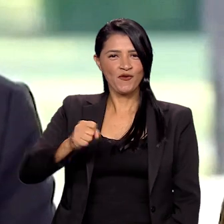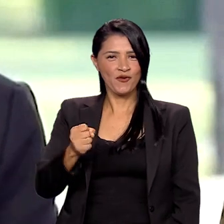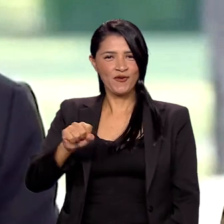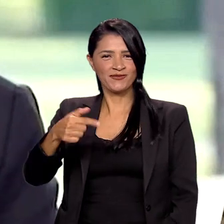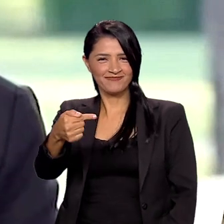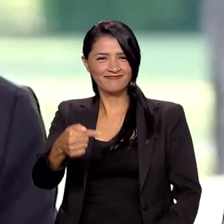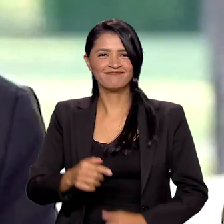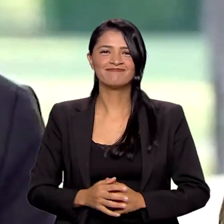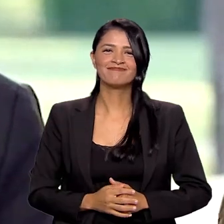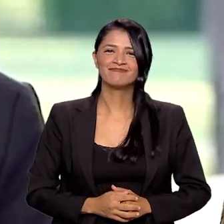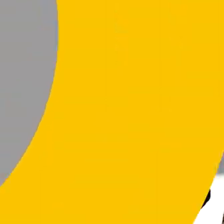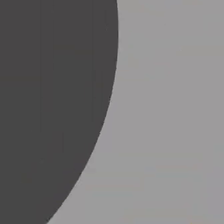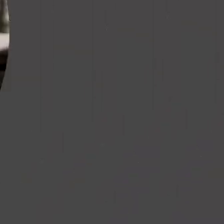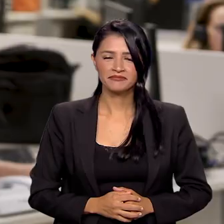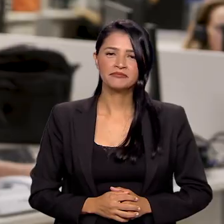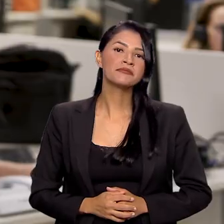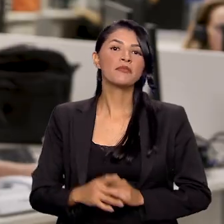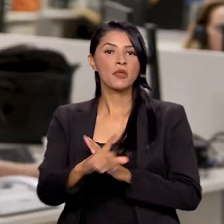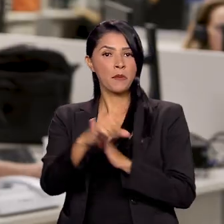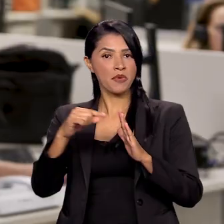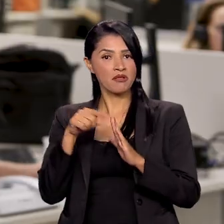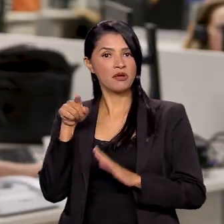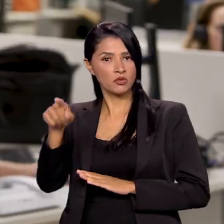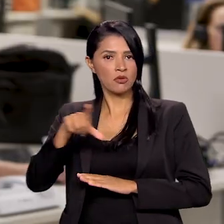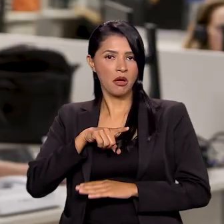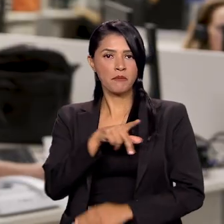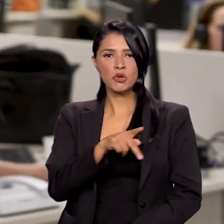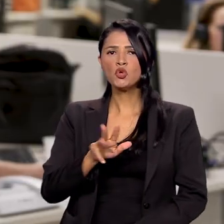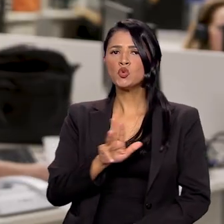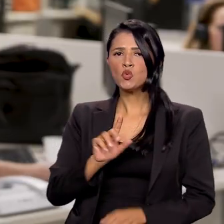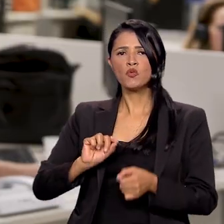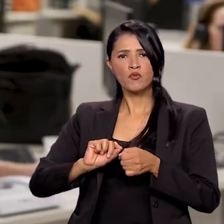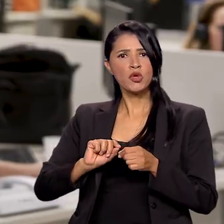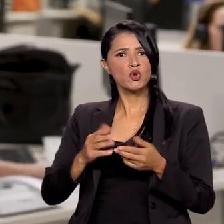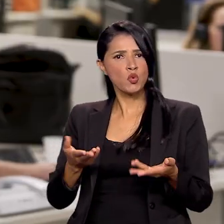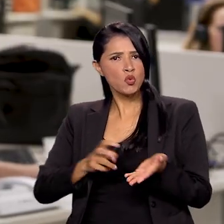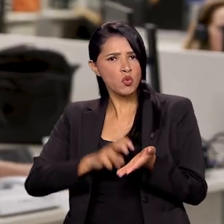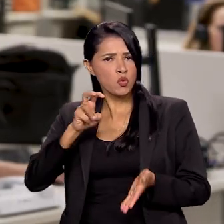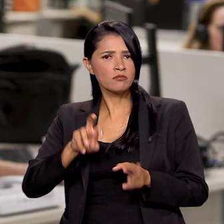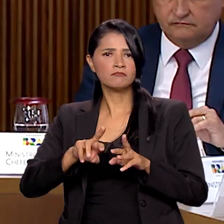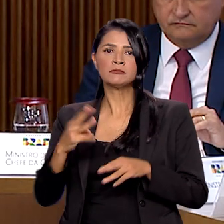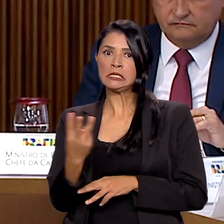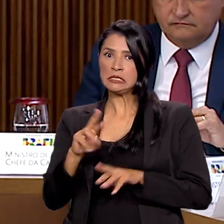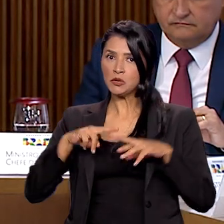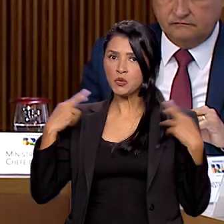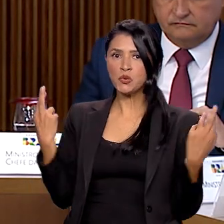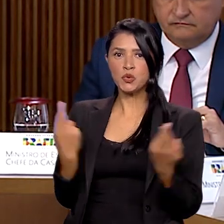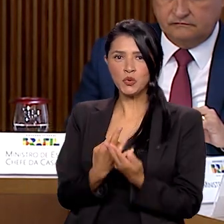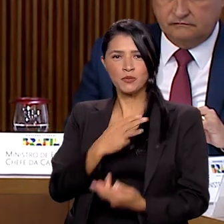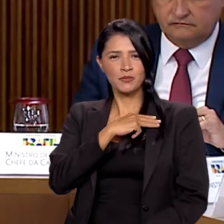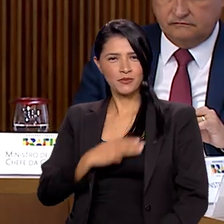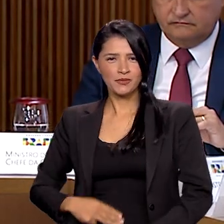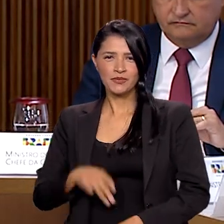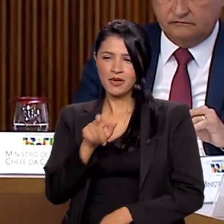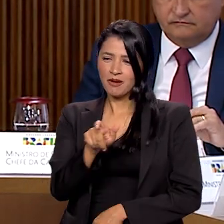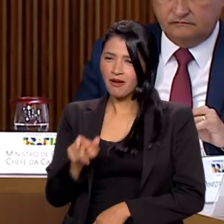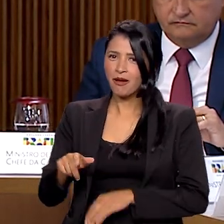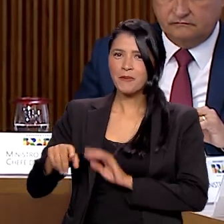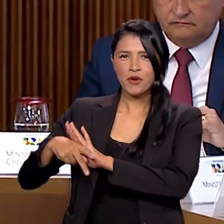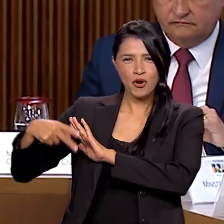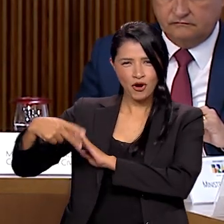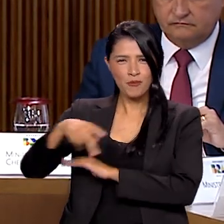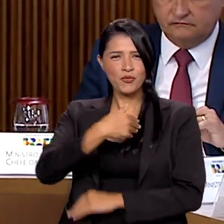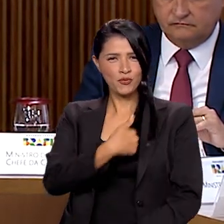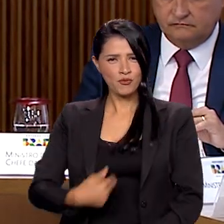1987. E no Palácio do Planalto, o presidente Lula realizou de manhã a terceira reunião com ministros do